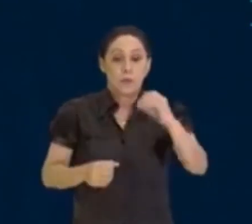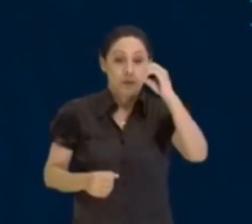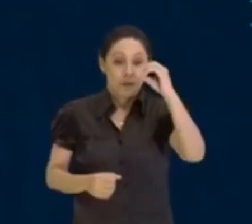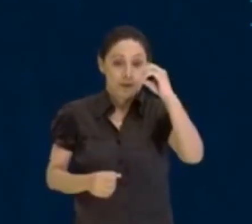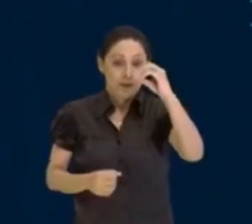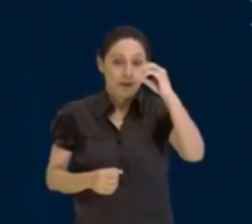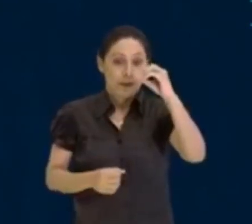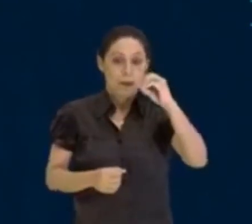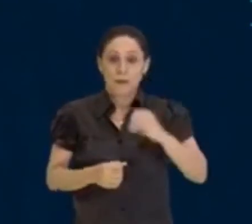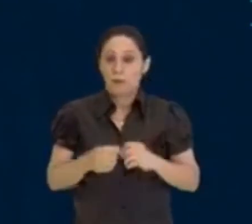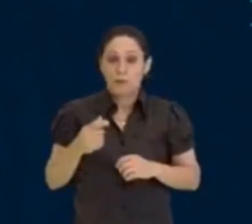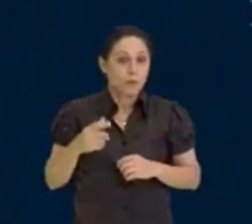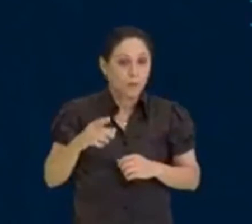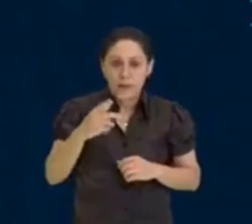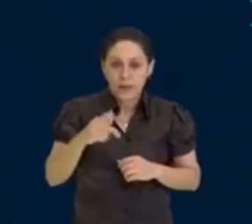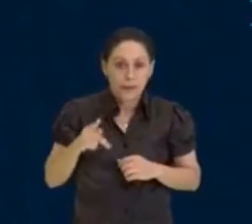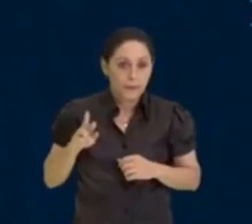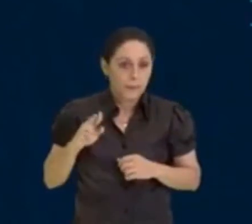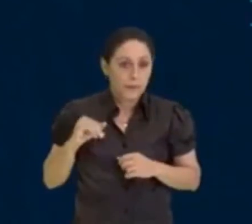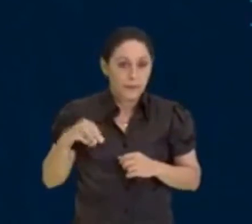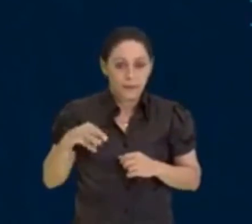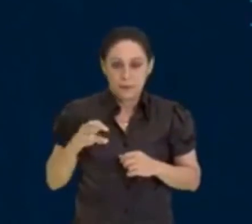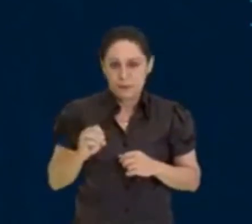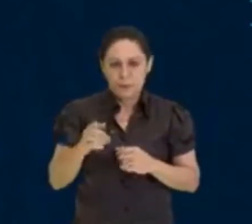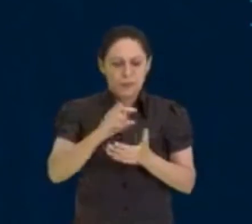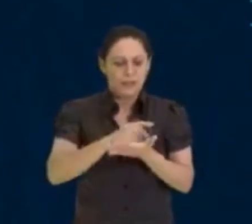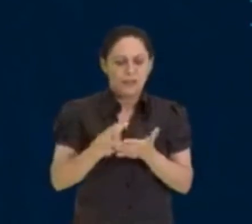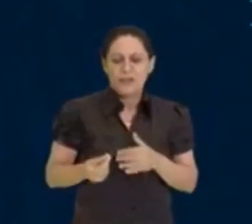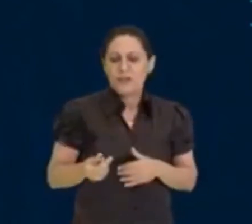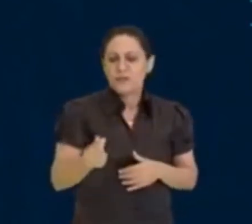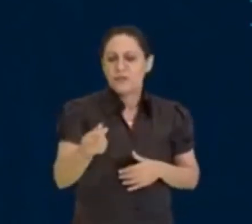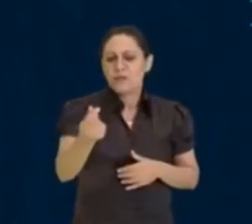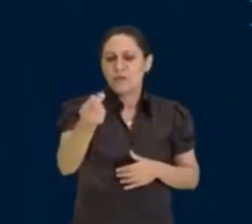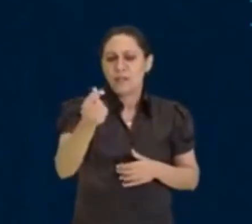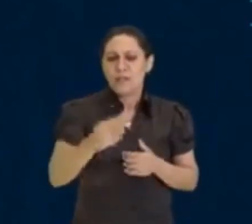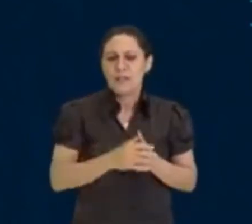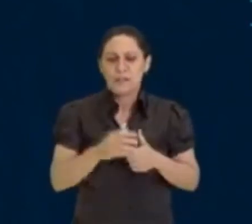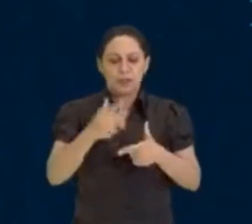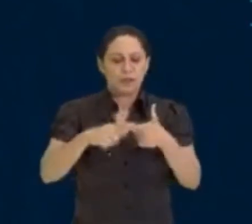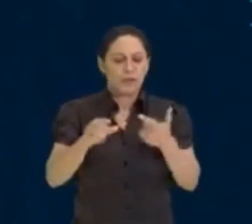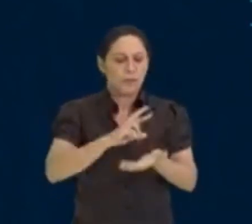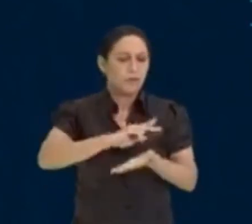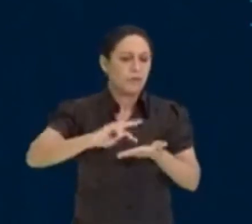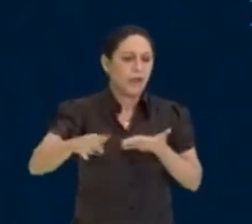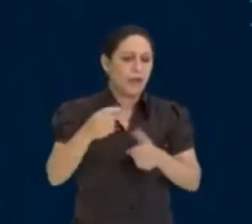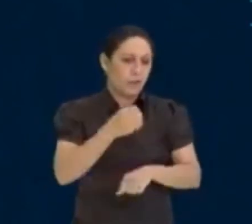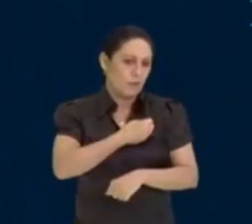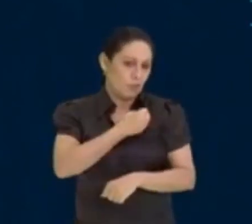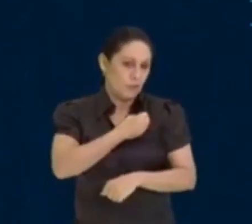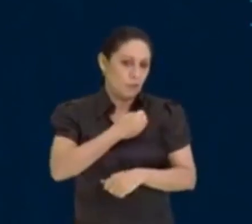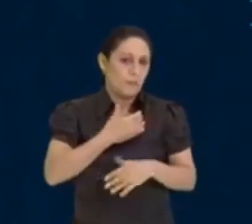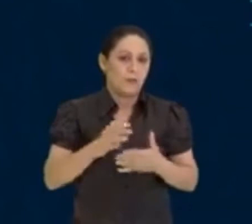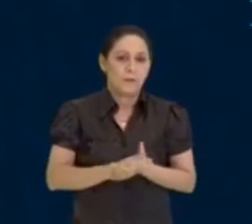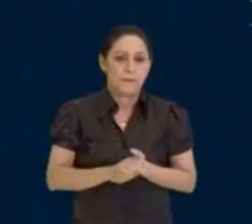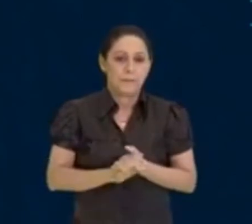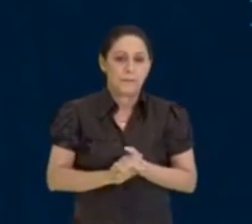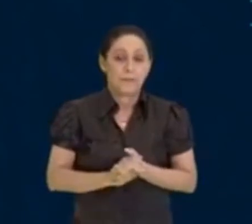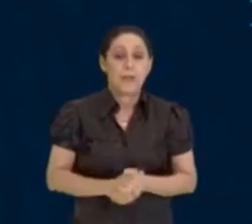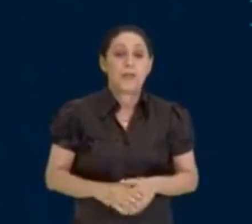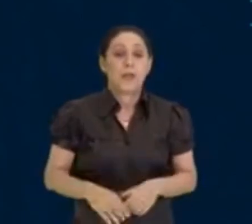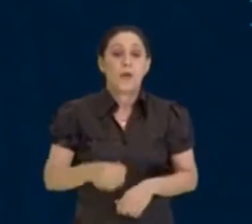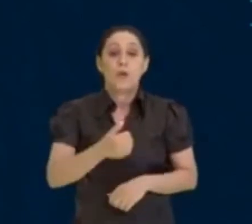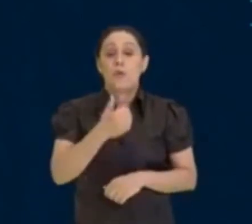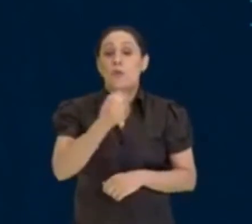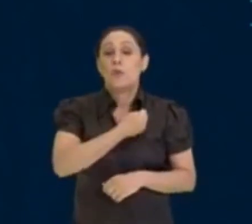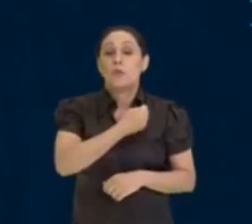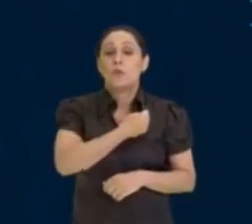O número 0 não é primo, pois ele possui infinitos divididores naturais, então, o 0 não é considerado número primo, e também nenhum 1. O número